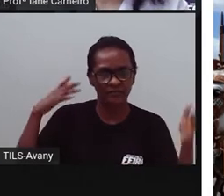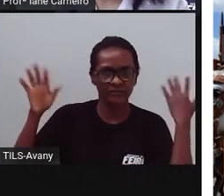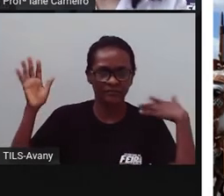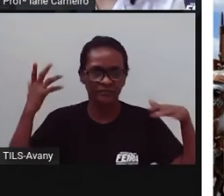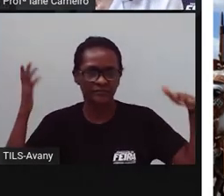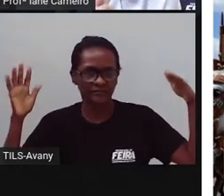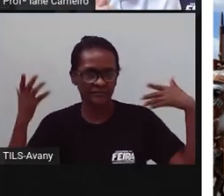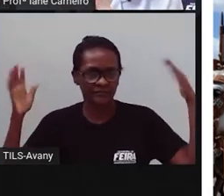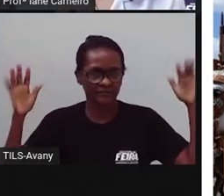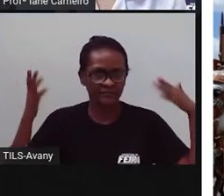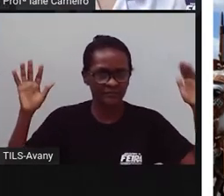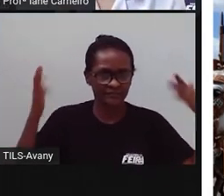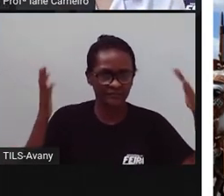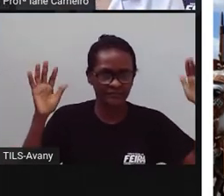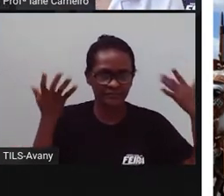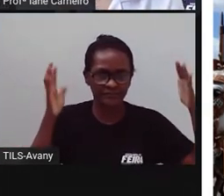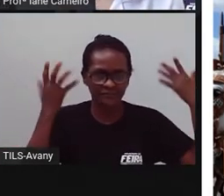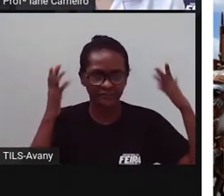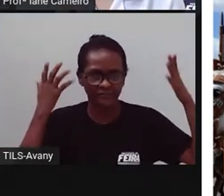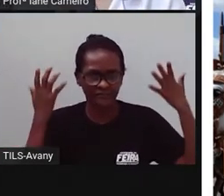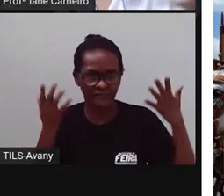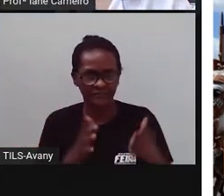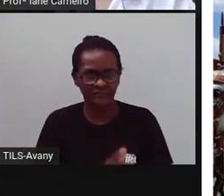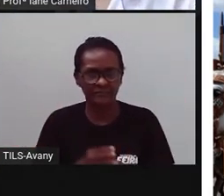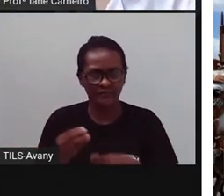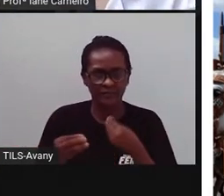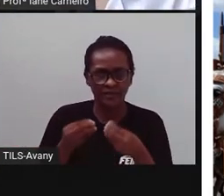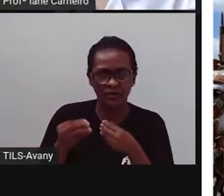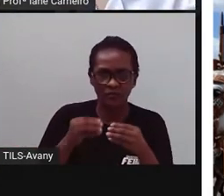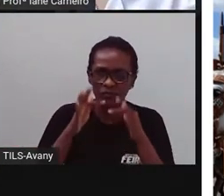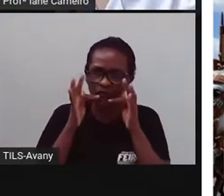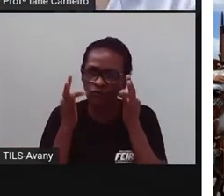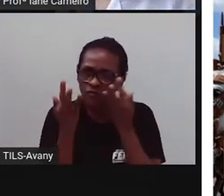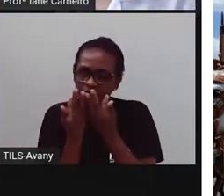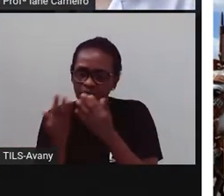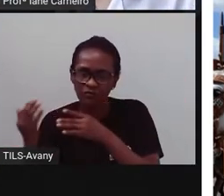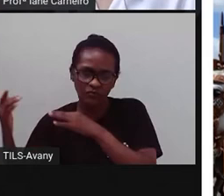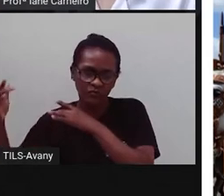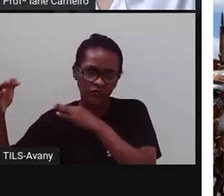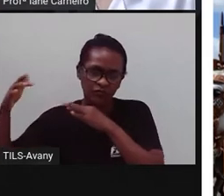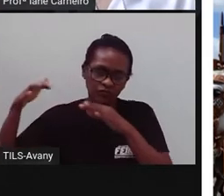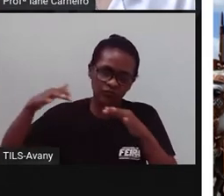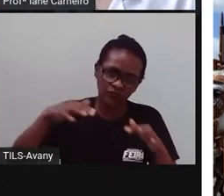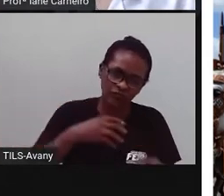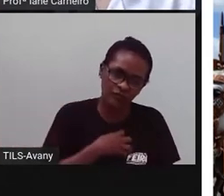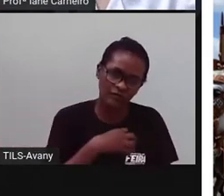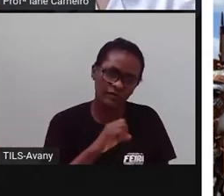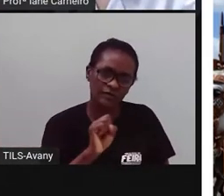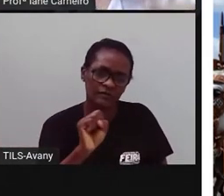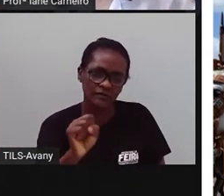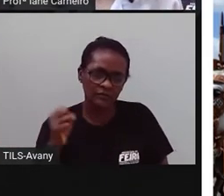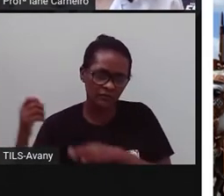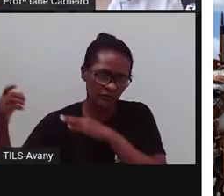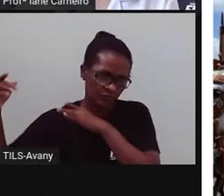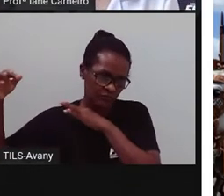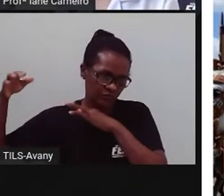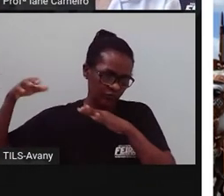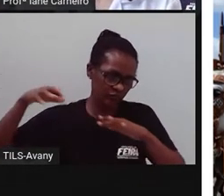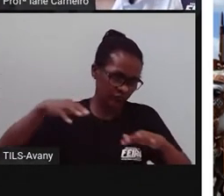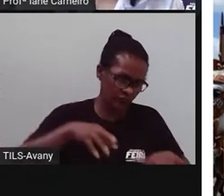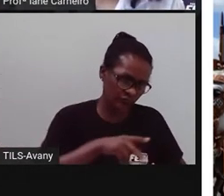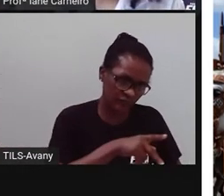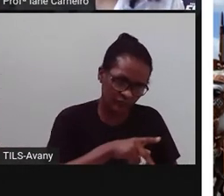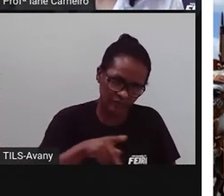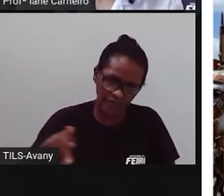que tem lá em Jaguara. Tem também as famílias vêm, né? De Salvador, de outros lugares onde estão morando, para visitar nesse momento,